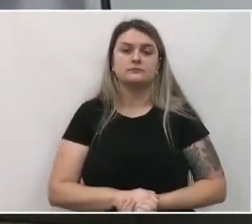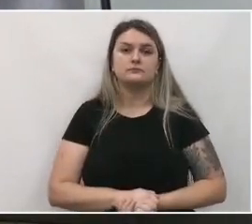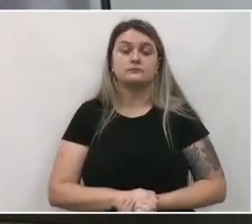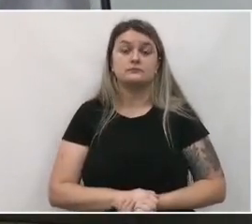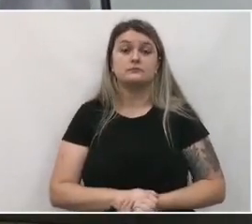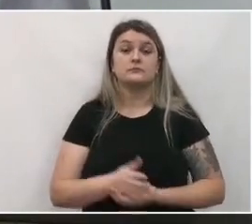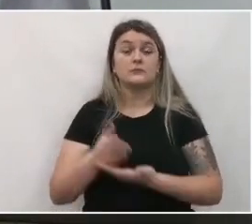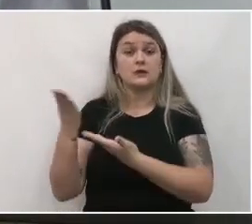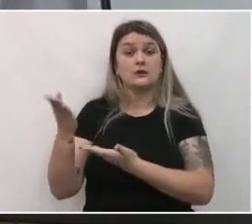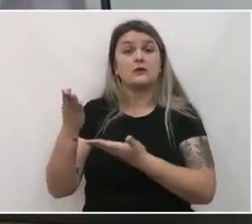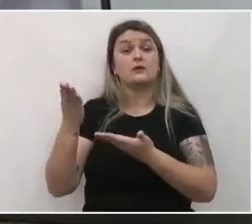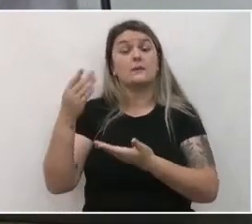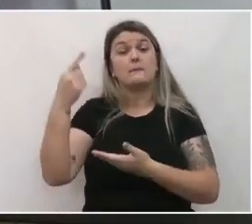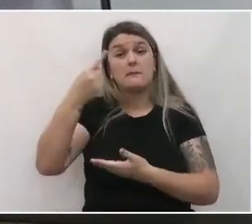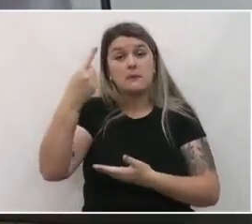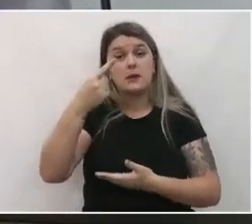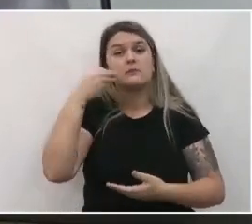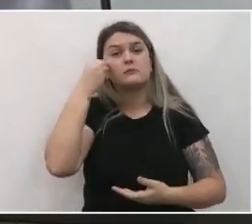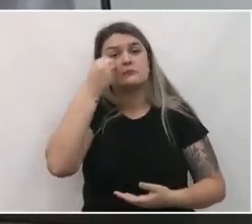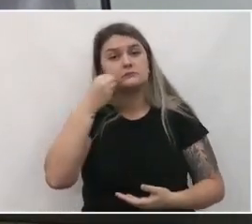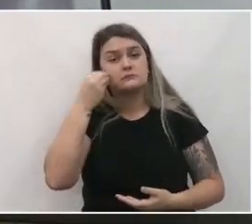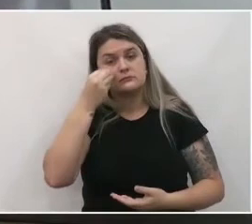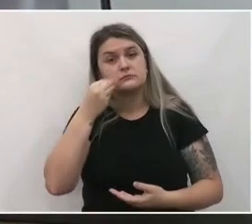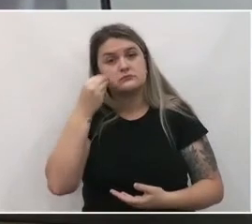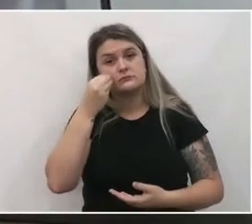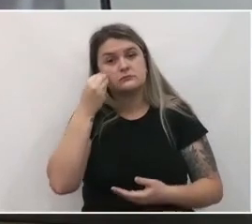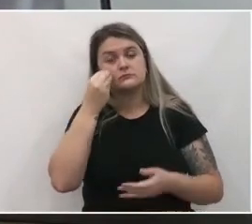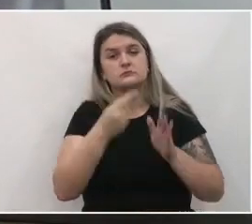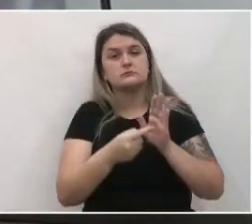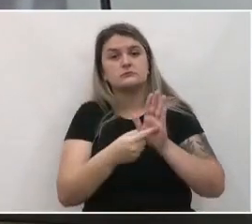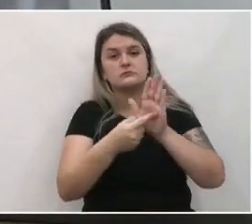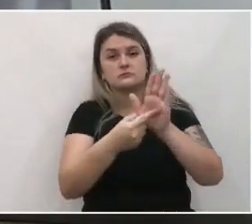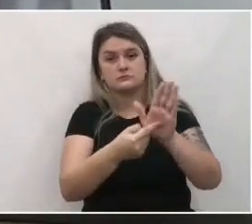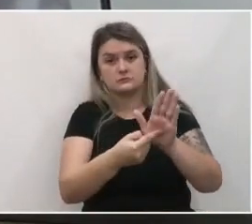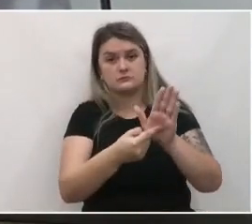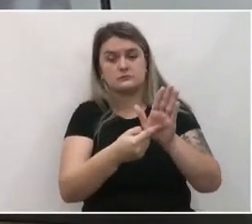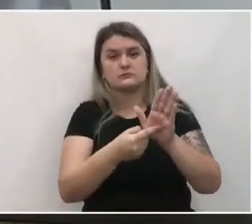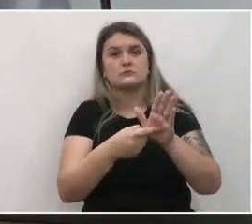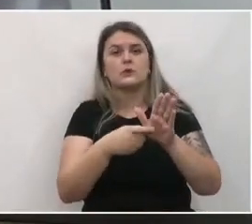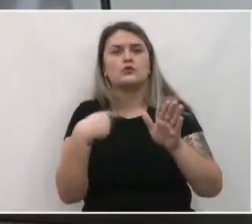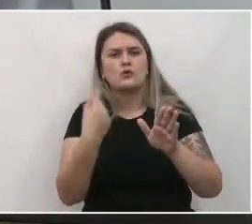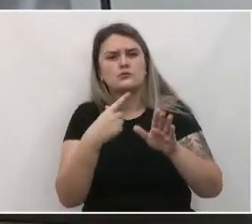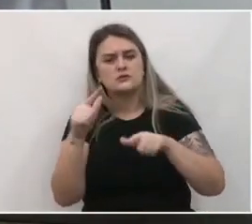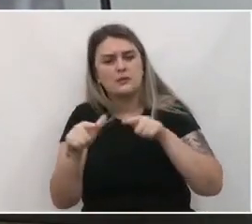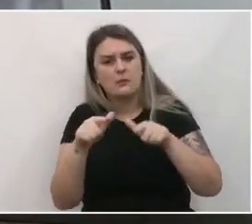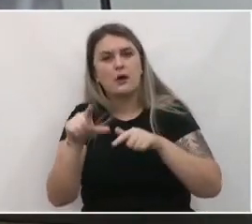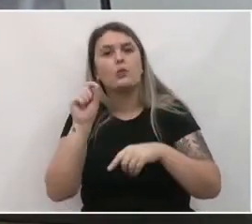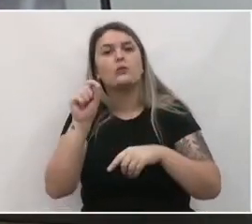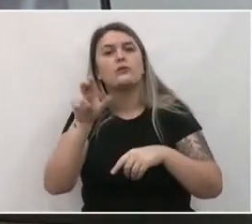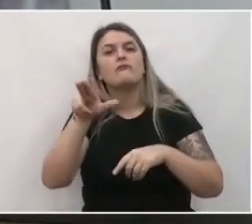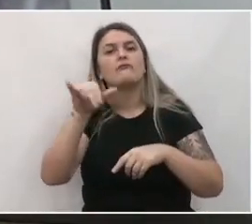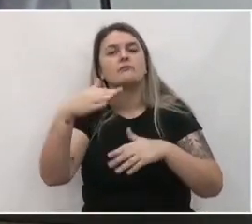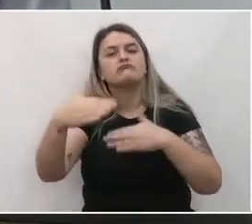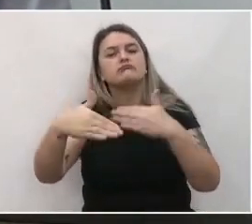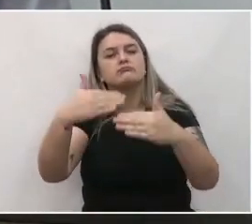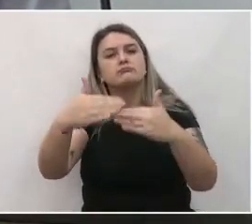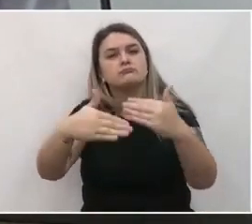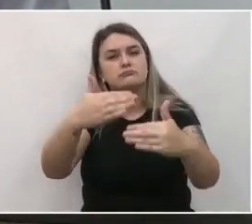é nossa primeira oportunidade de apresentar os trabalhos que serão desenvolvidos para